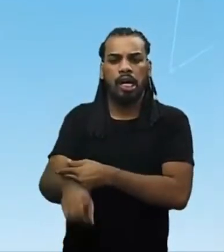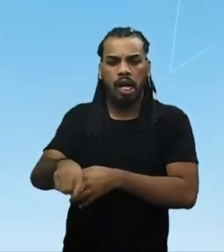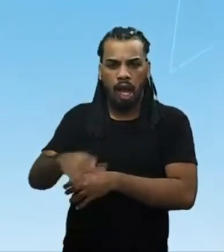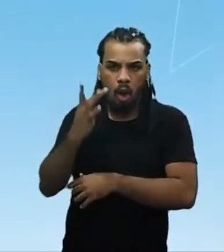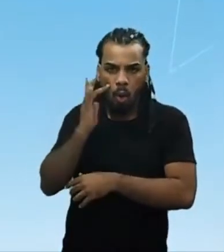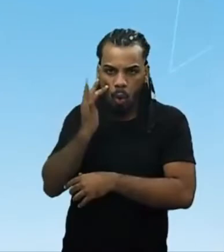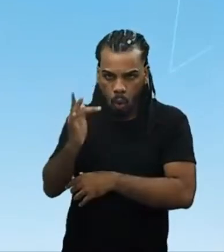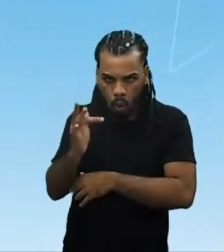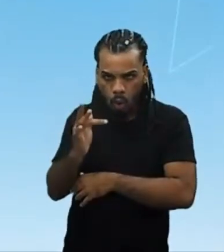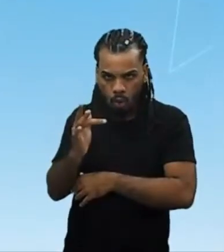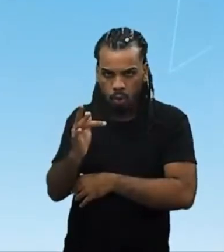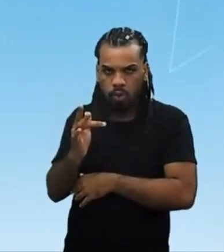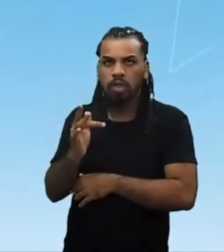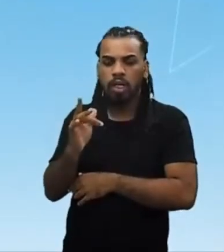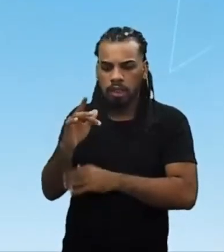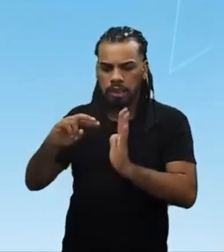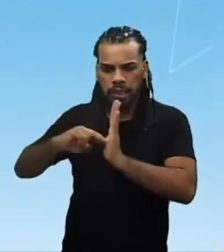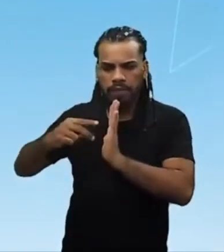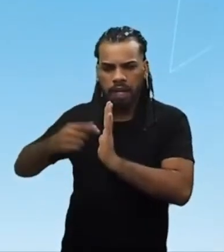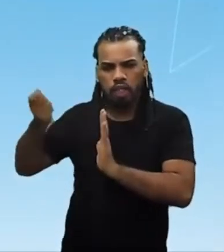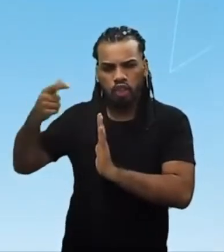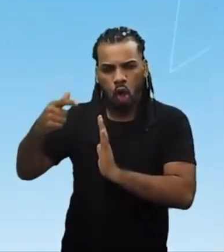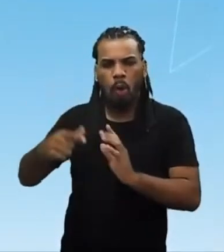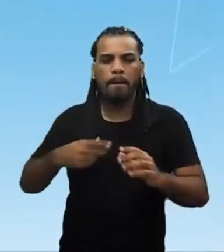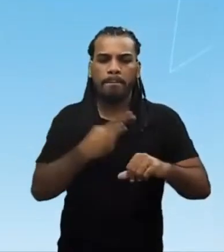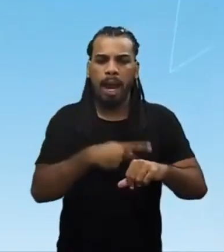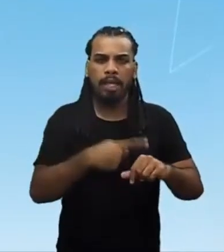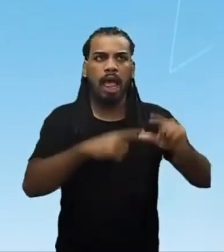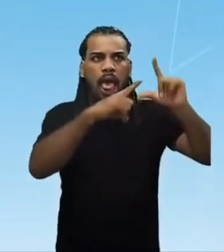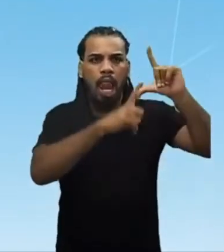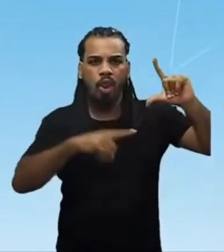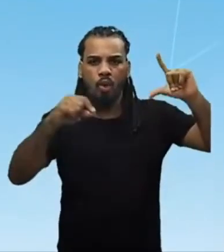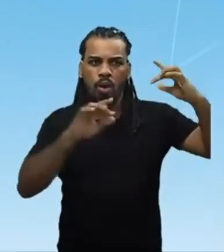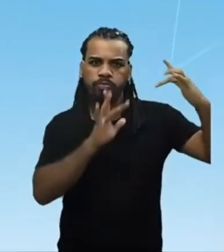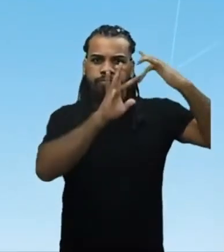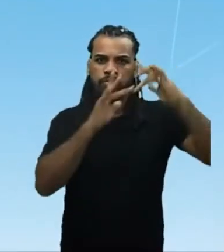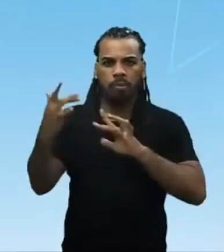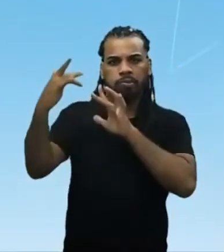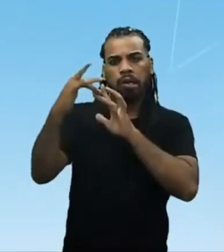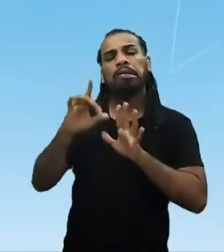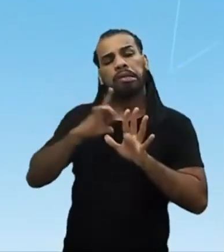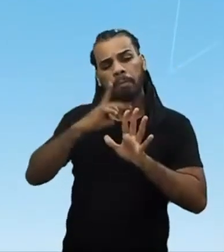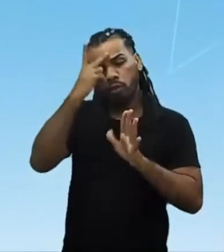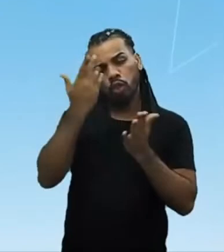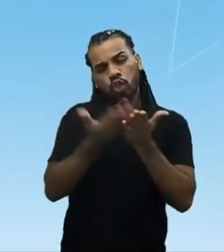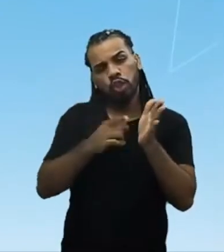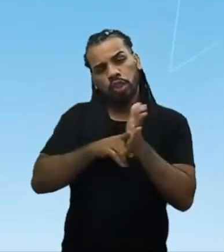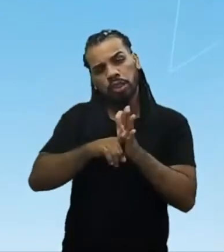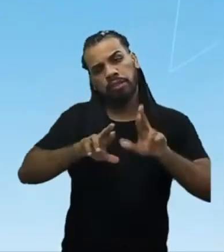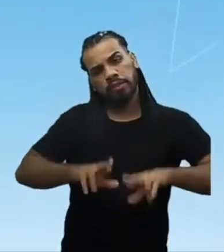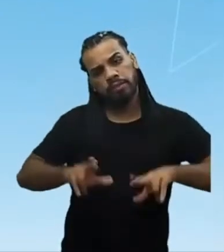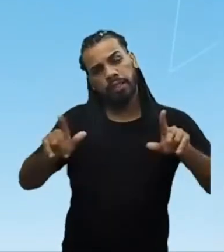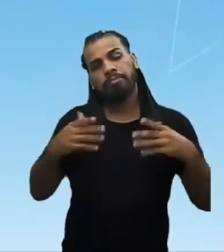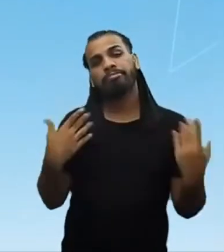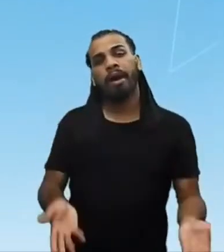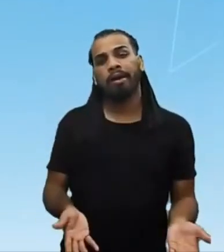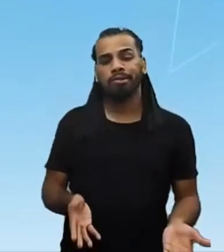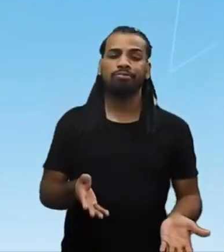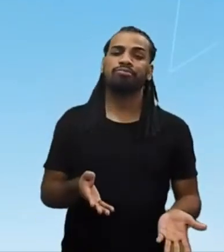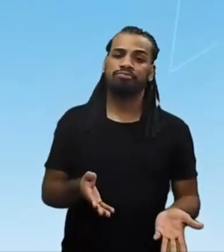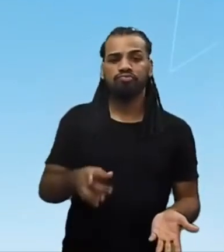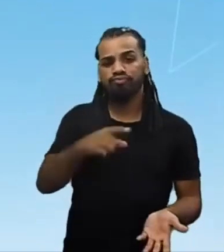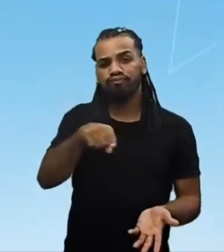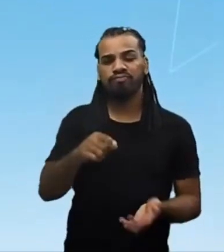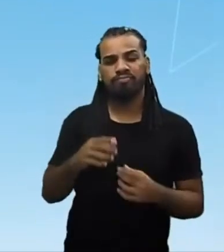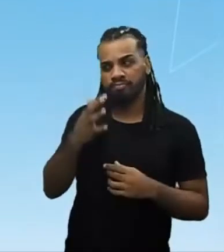ouro para o sol e a prata para a lua. Existem algumas divergências quanto a isso, mas fica aí para